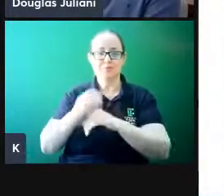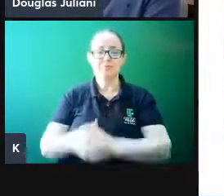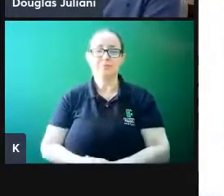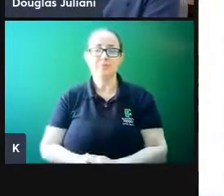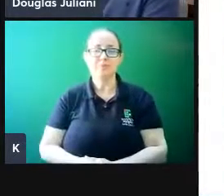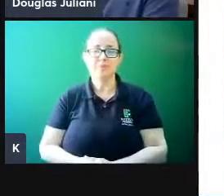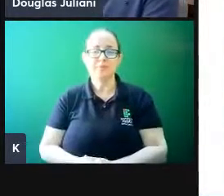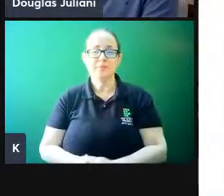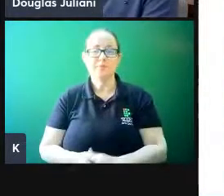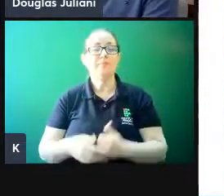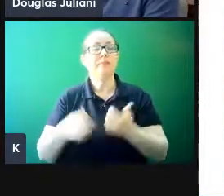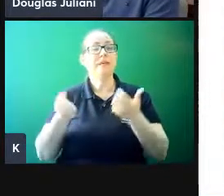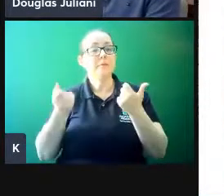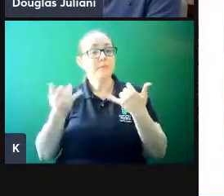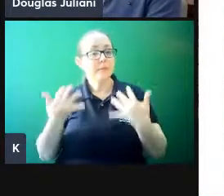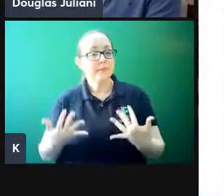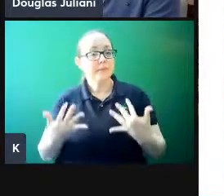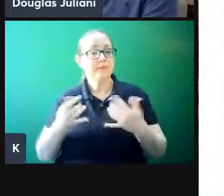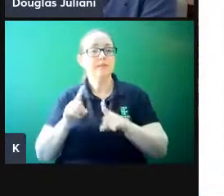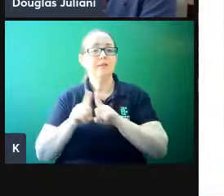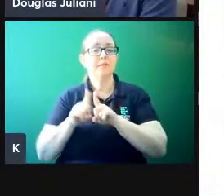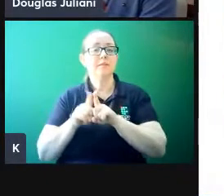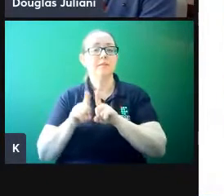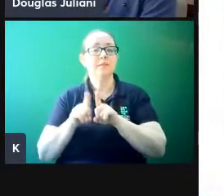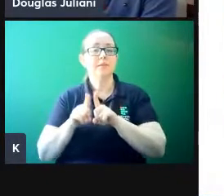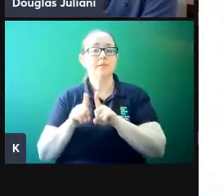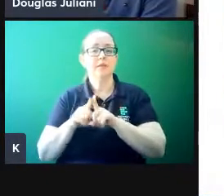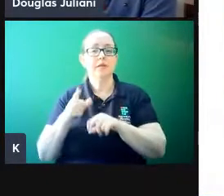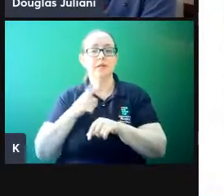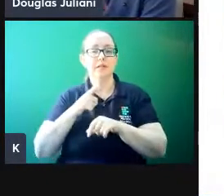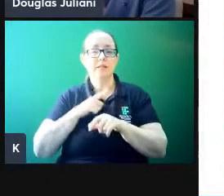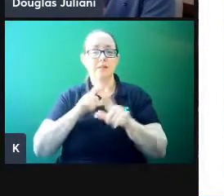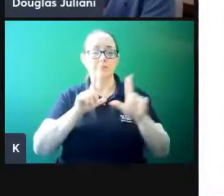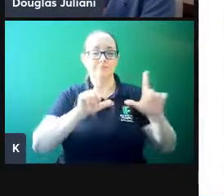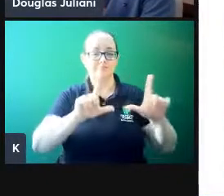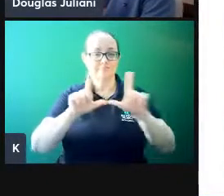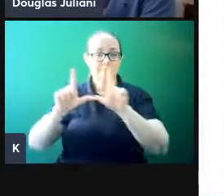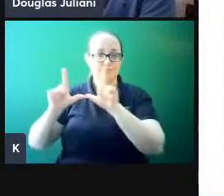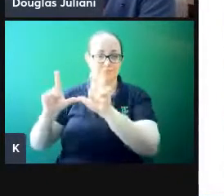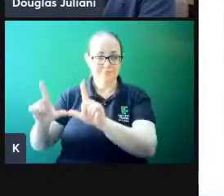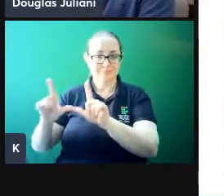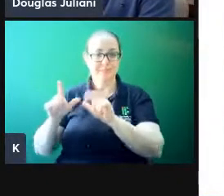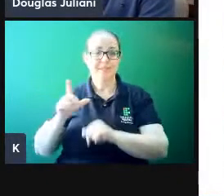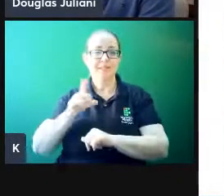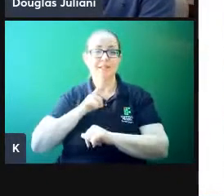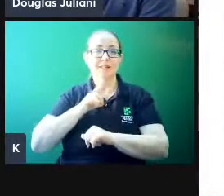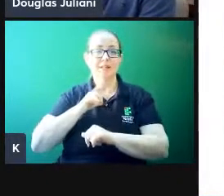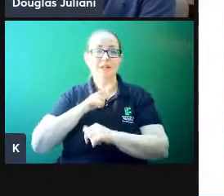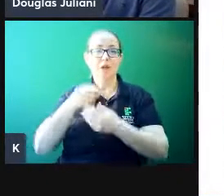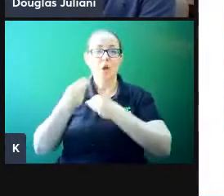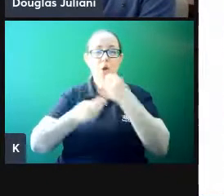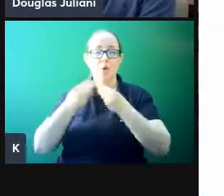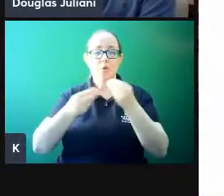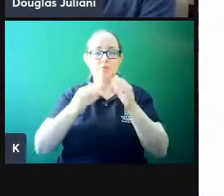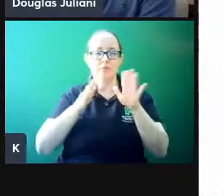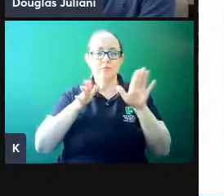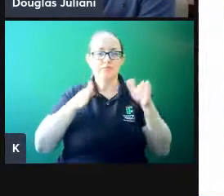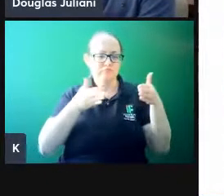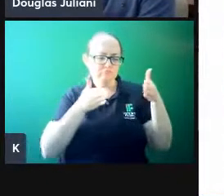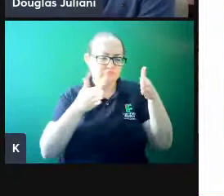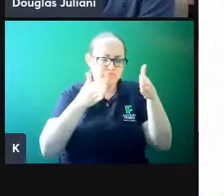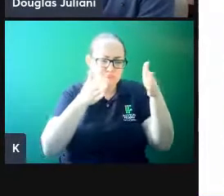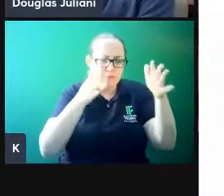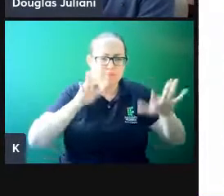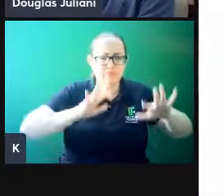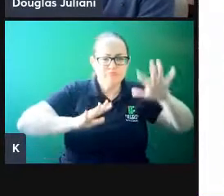pouquinho mais sobre isso, e aqui eu trouxe duas analogias, uma da trilha fechada e da trilha aberta. A trilha fechada